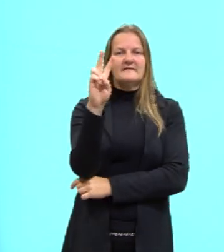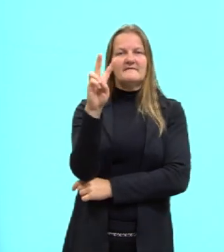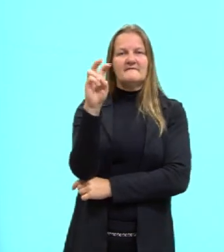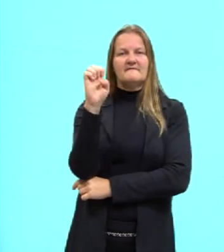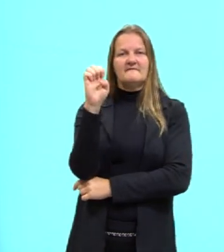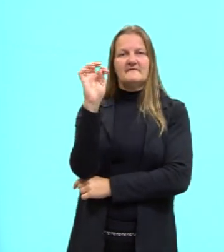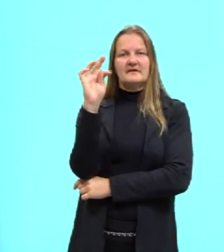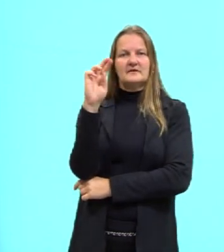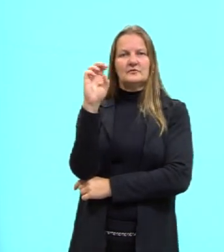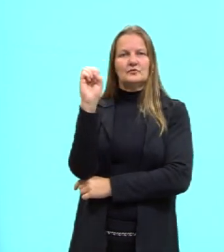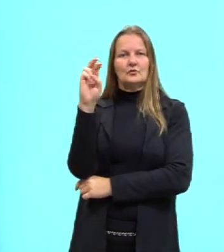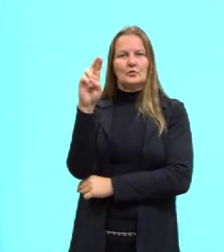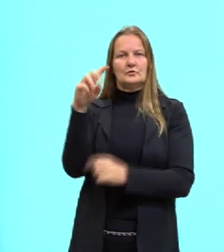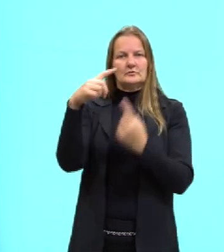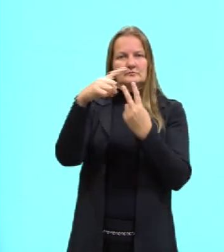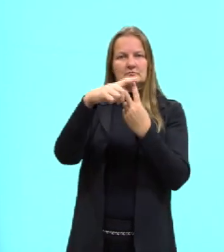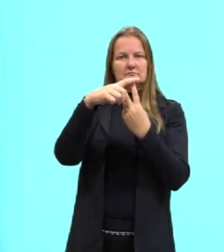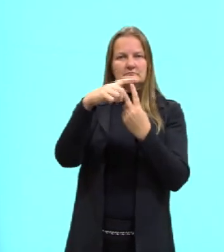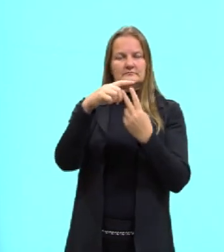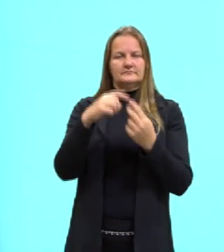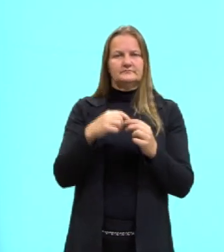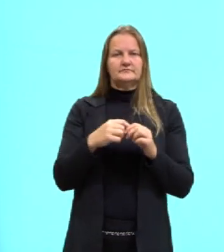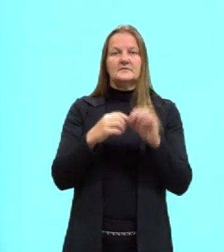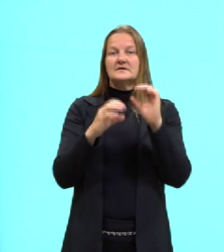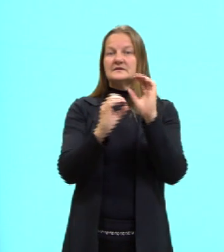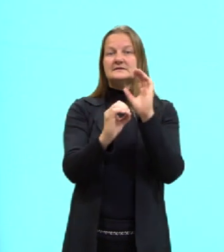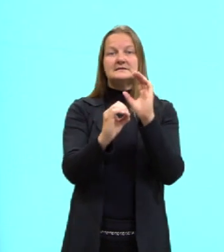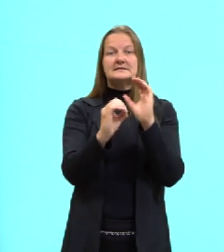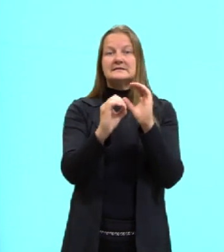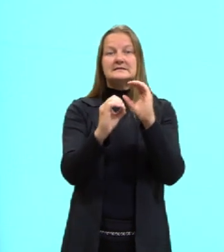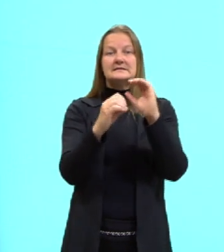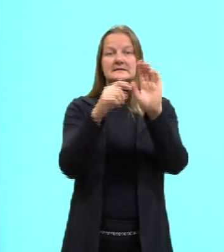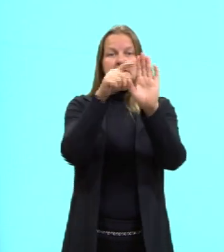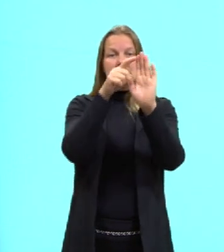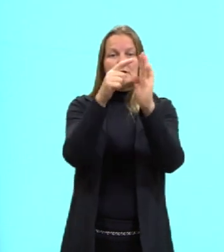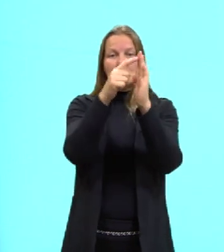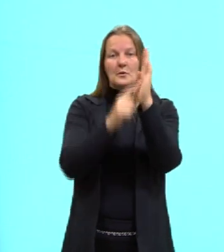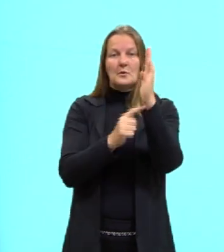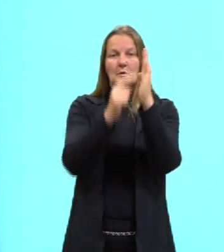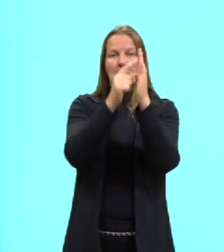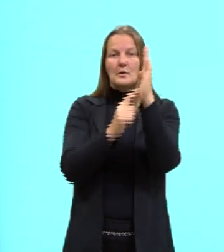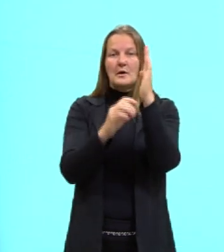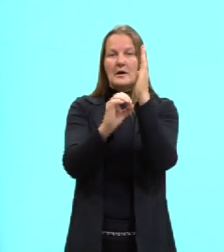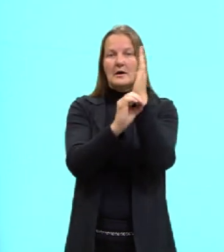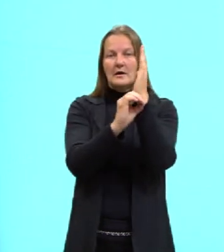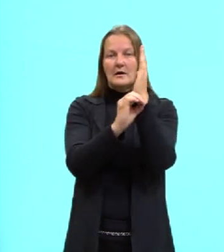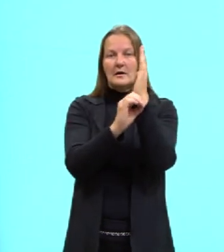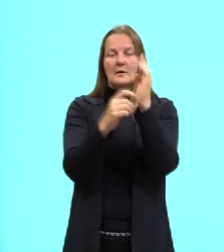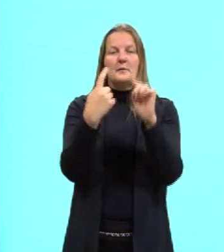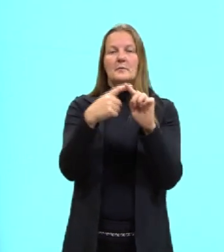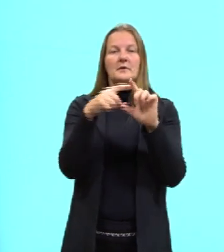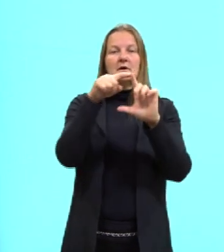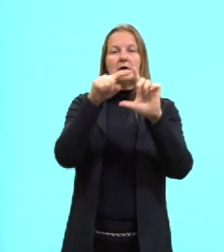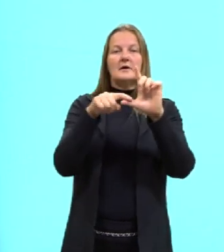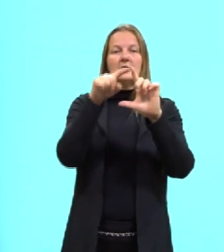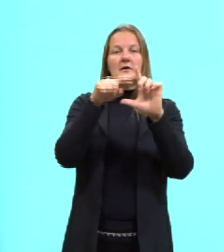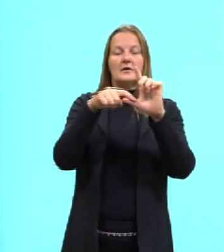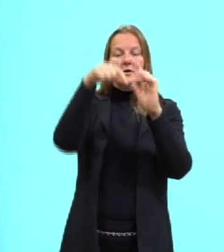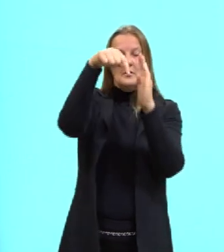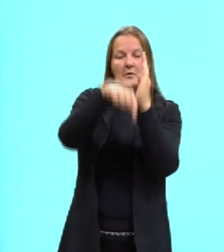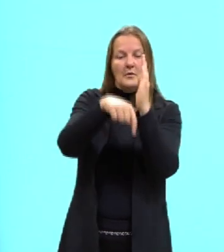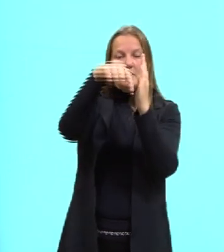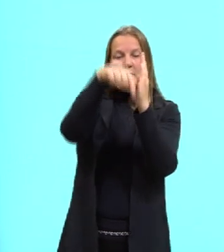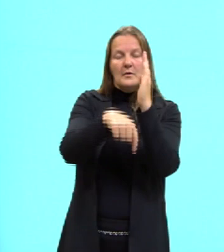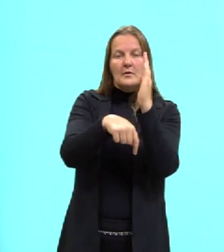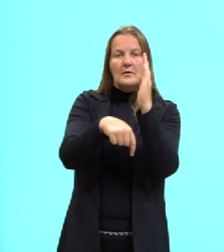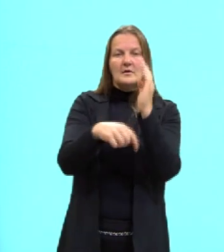Se a gente parar para pensar um pouquinho, a gente vai ver que é zero. Não existe um ângulo ali, porque elas estão na mesma direção. Então,